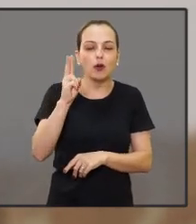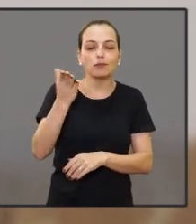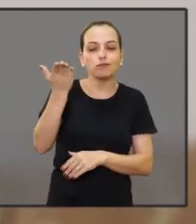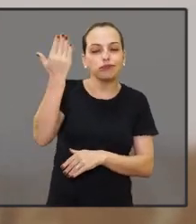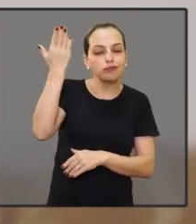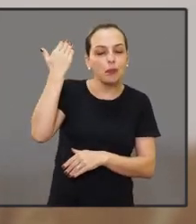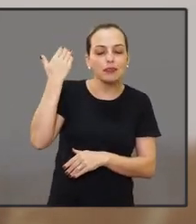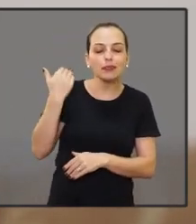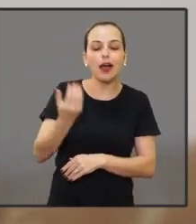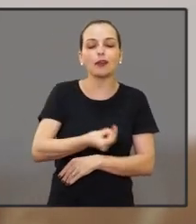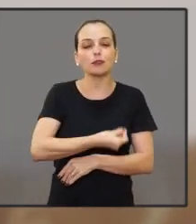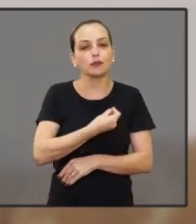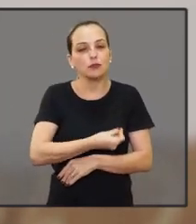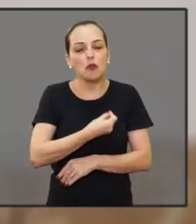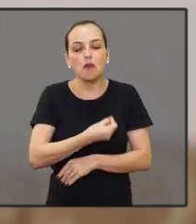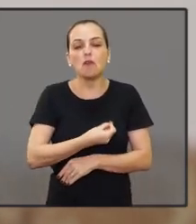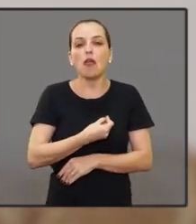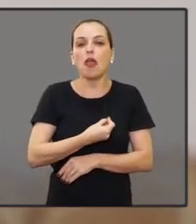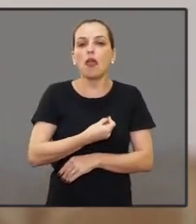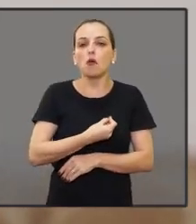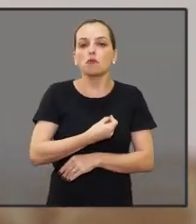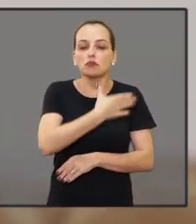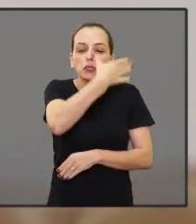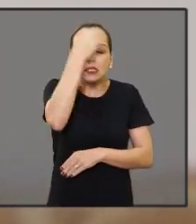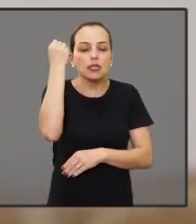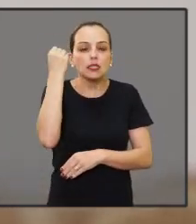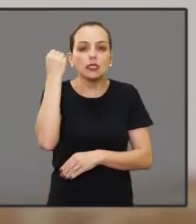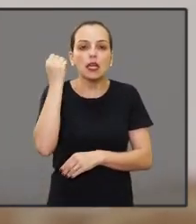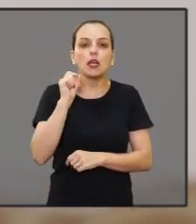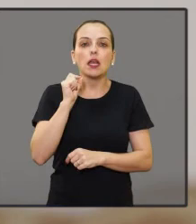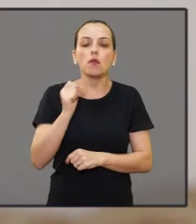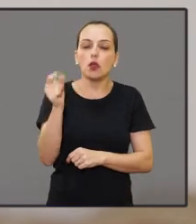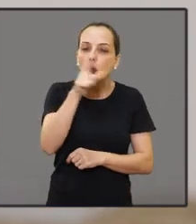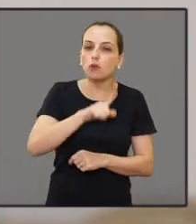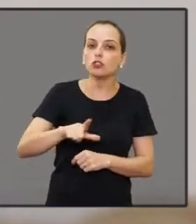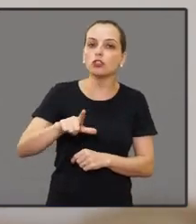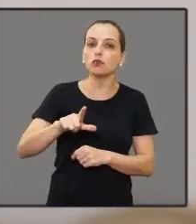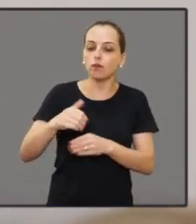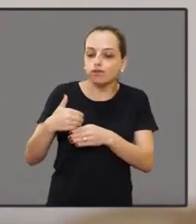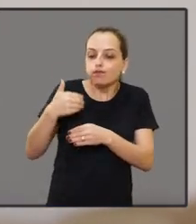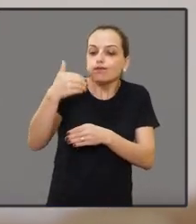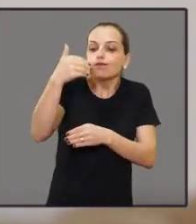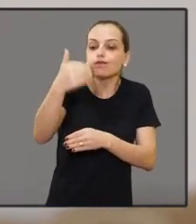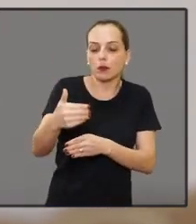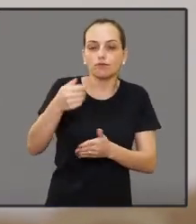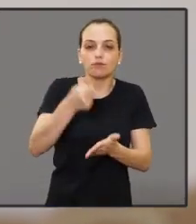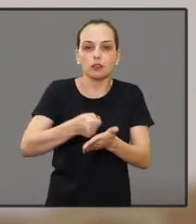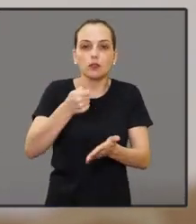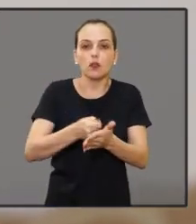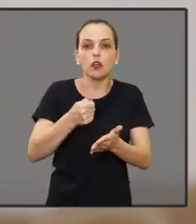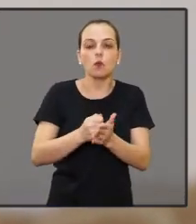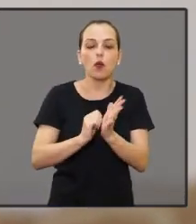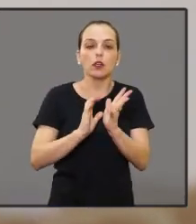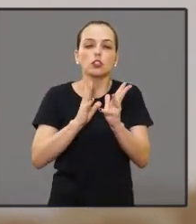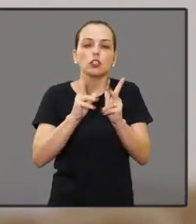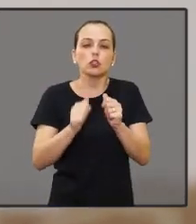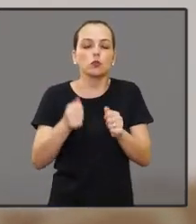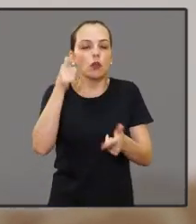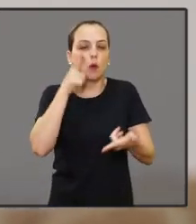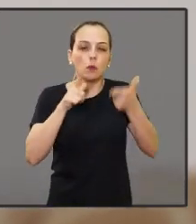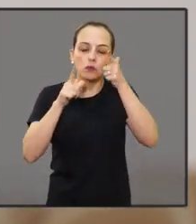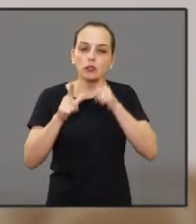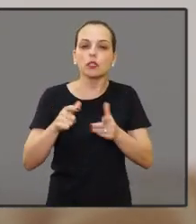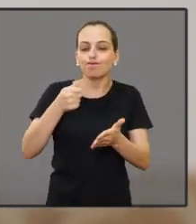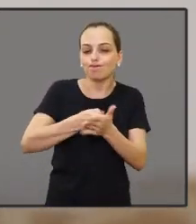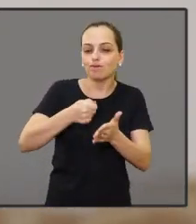Esquecer o passado, passar uma régua em cima de tudo e ir para frente. Bola para frente e a luta, que